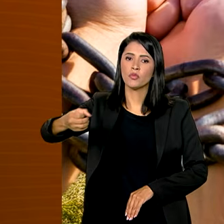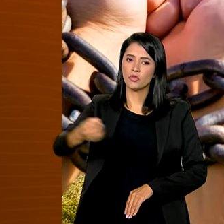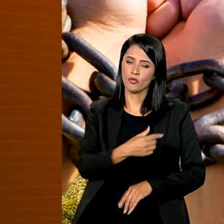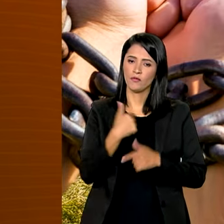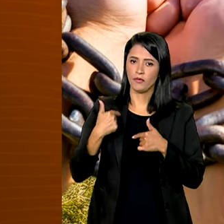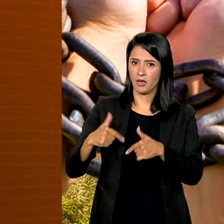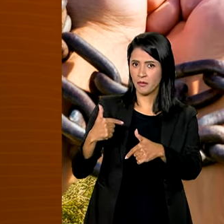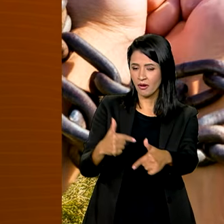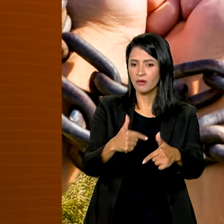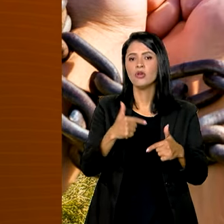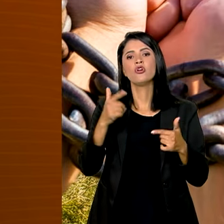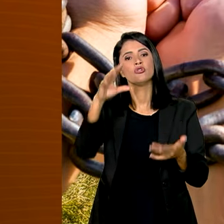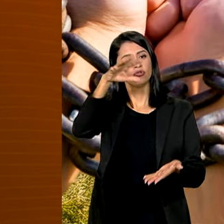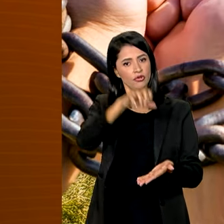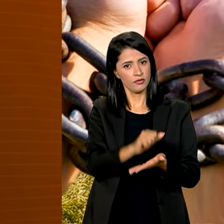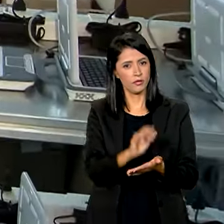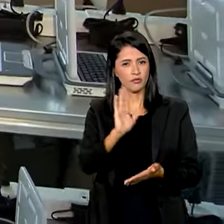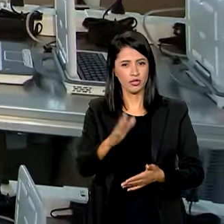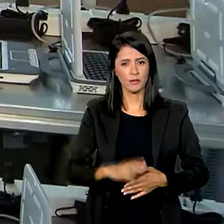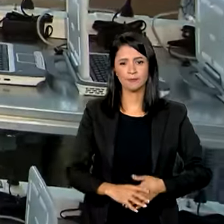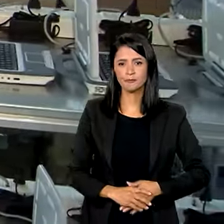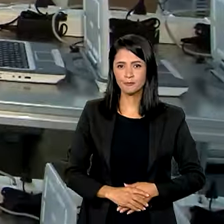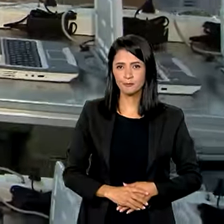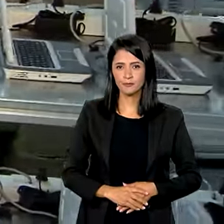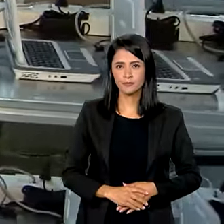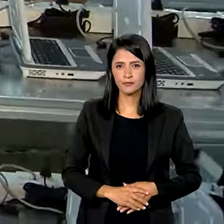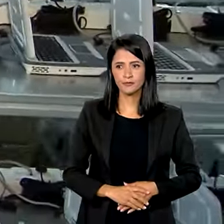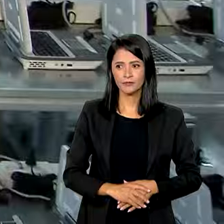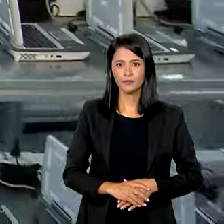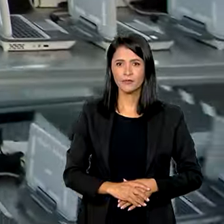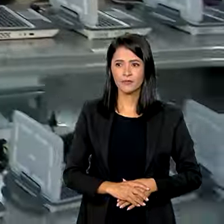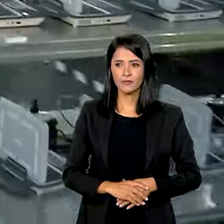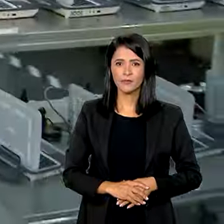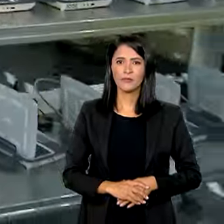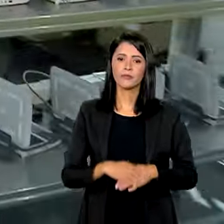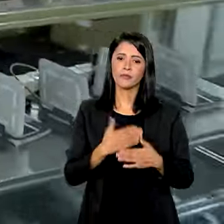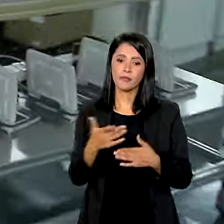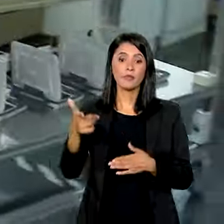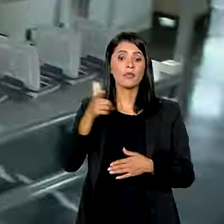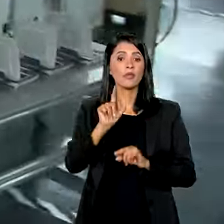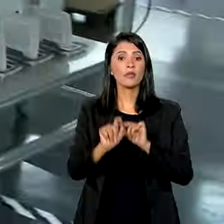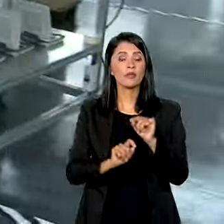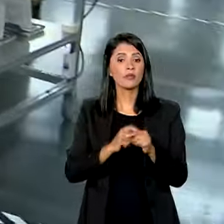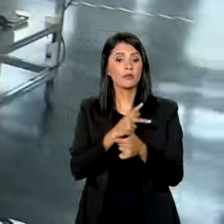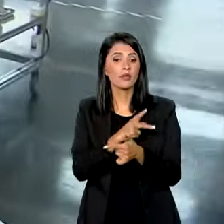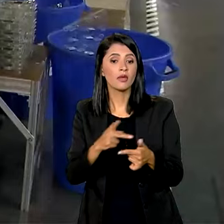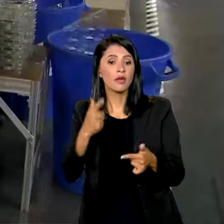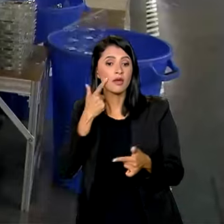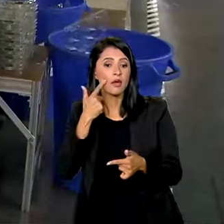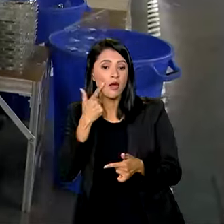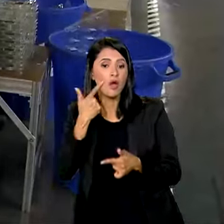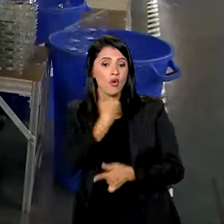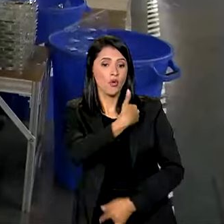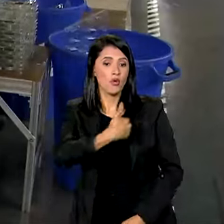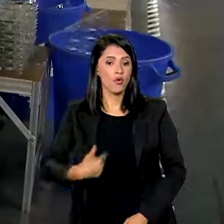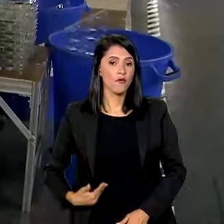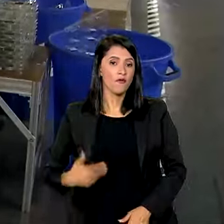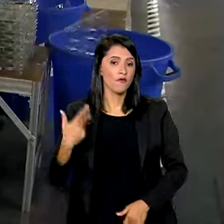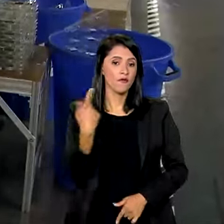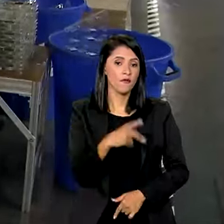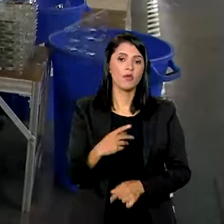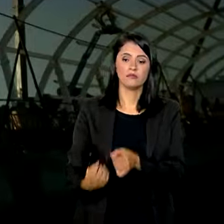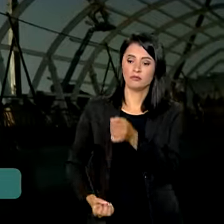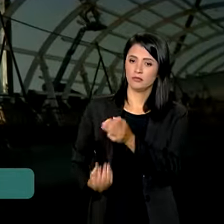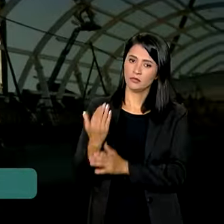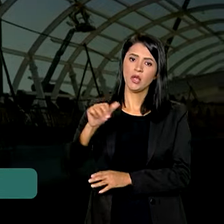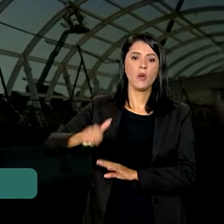entradas já registrado. Ainda na política de valorização do trabalhador, o governo federal produziu